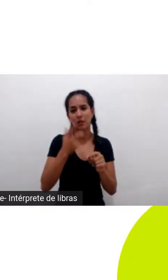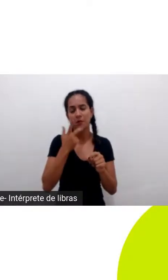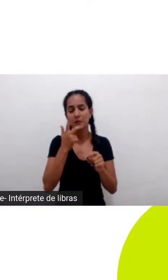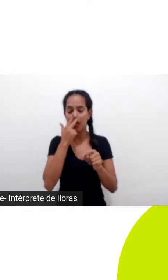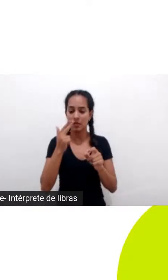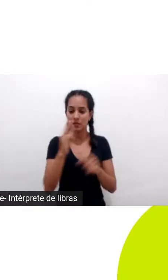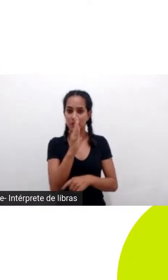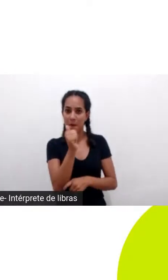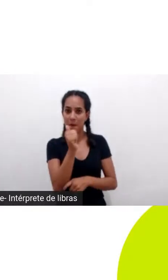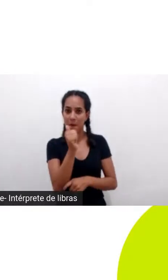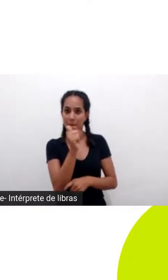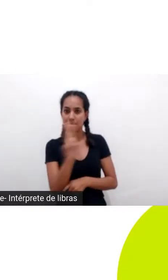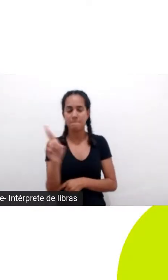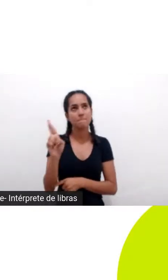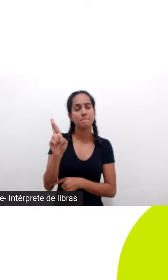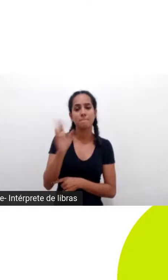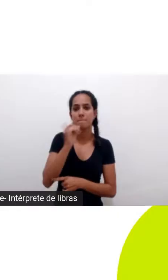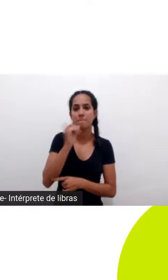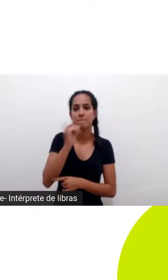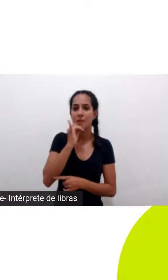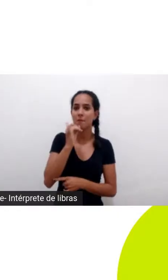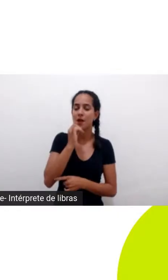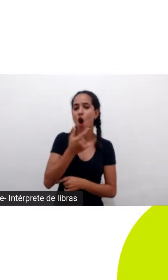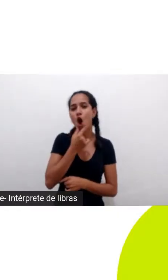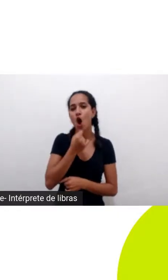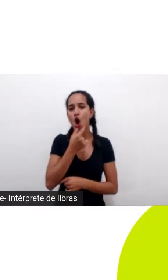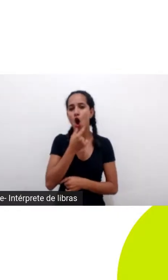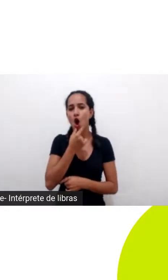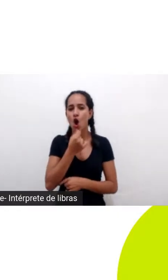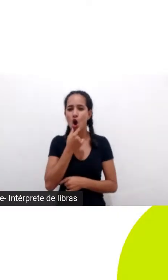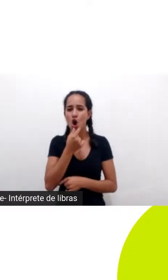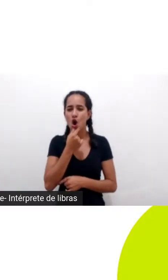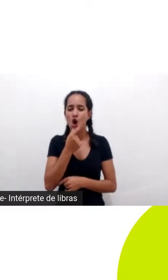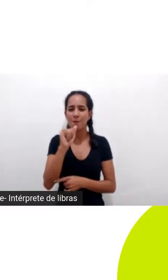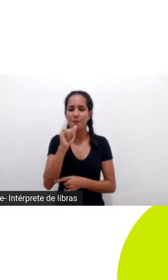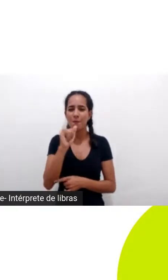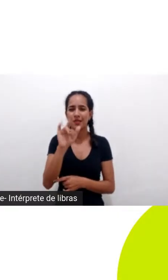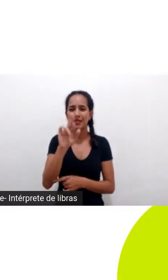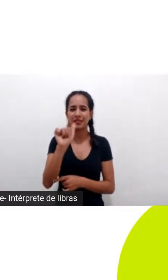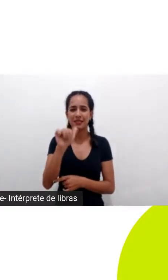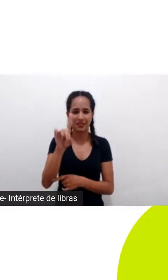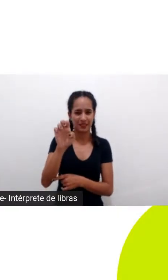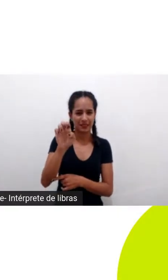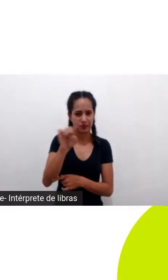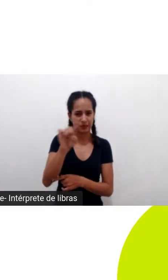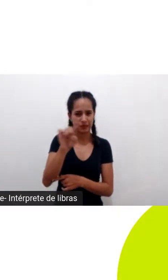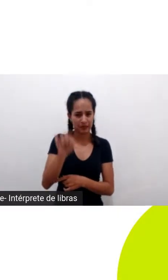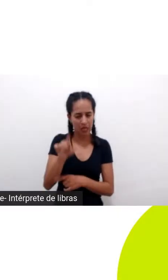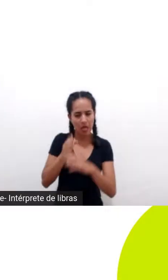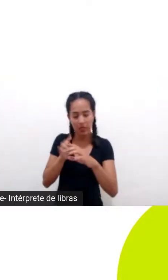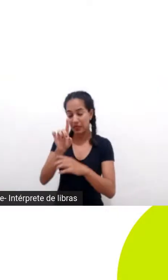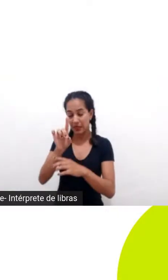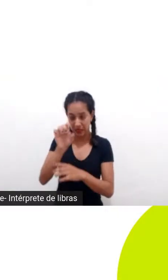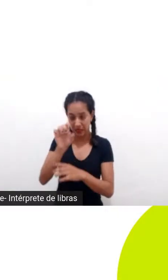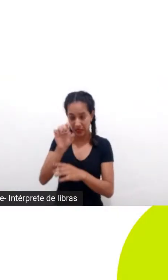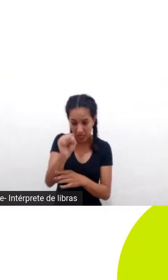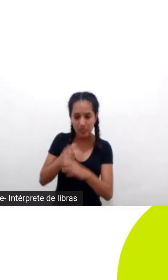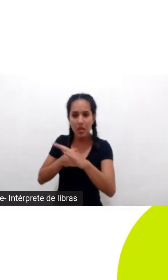então imagina a cena tem um grande irlandês dentro de um bar bebendo sua cerveja e toda vez que alguém entra dá um soco nele